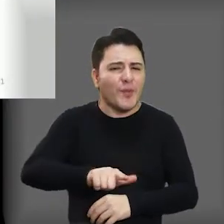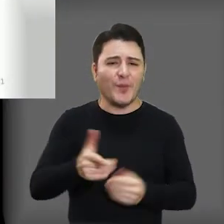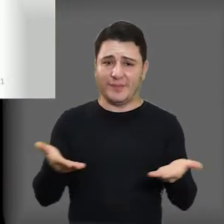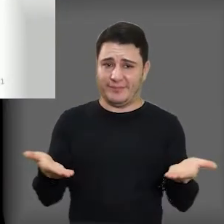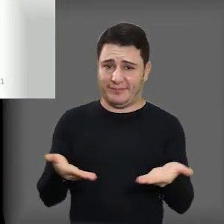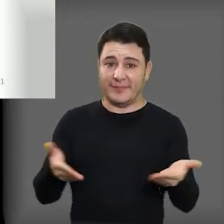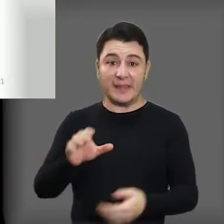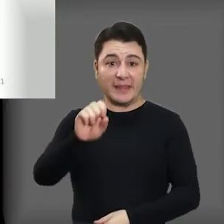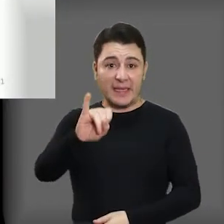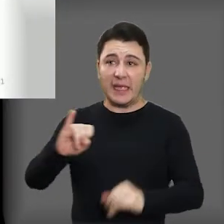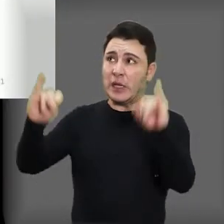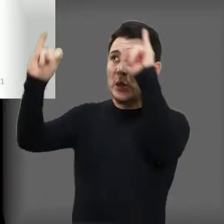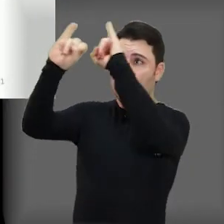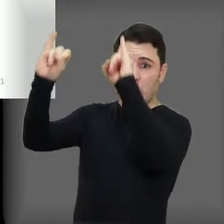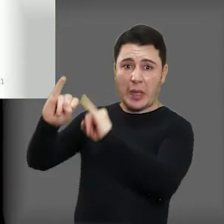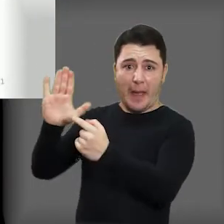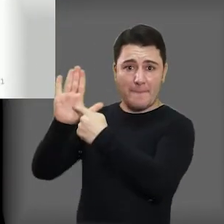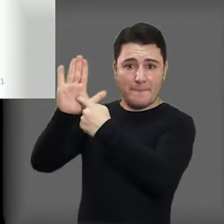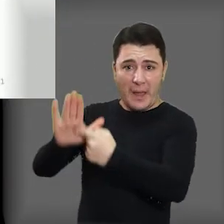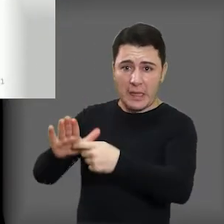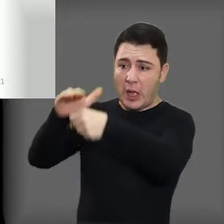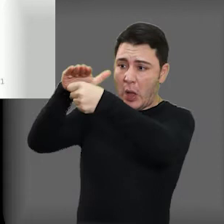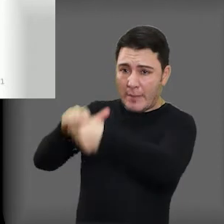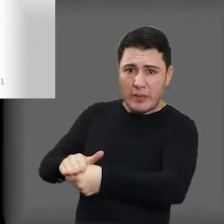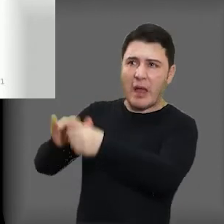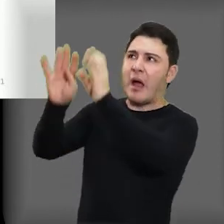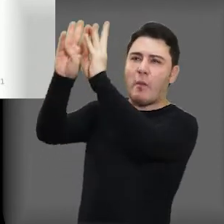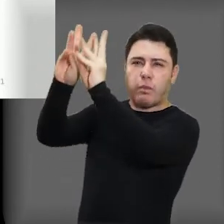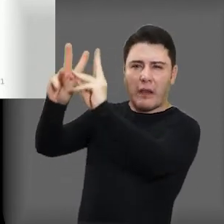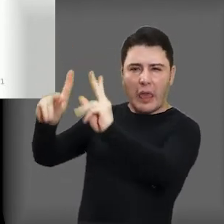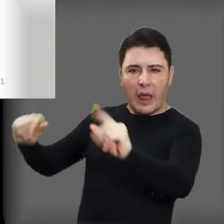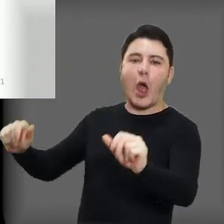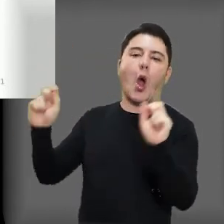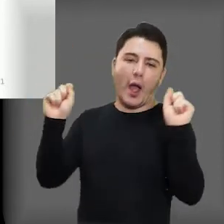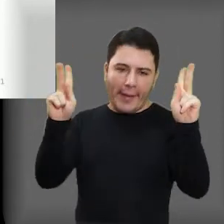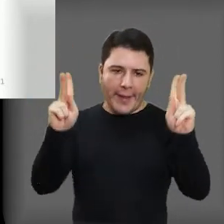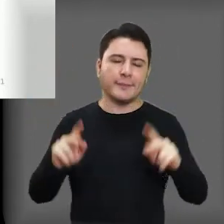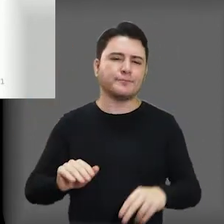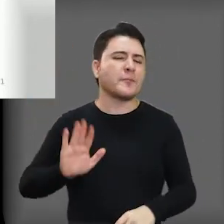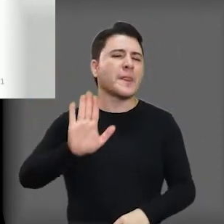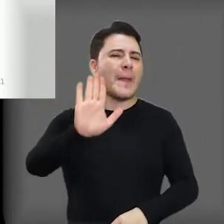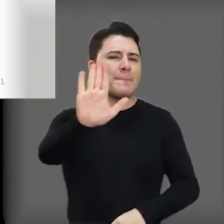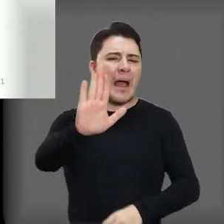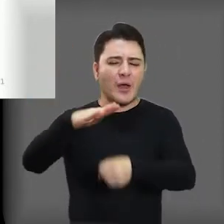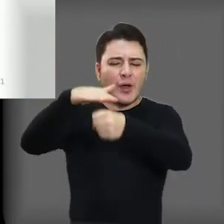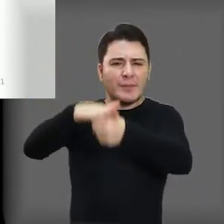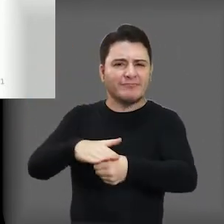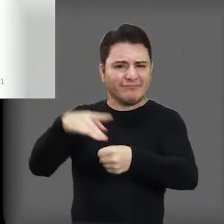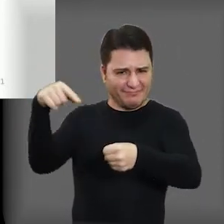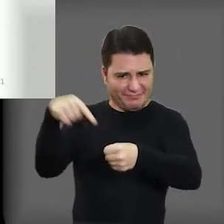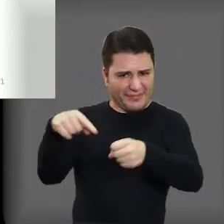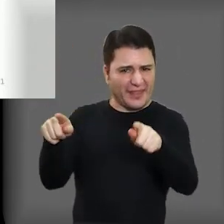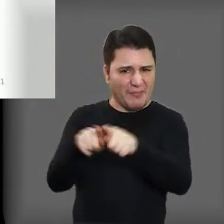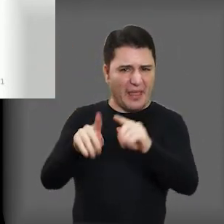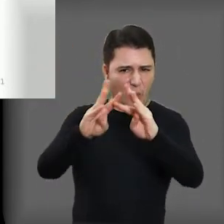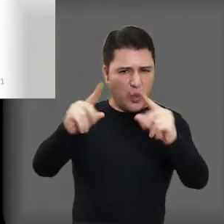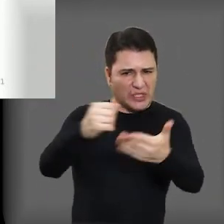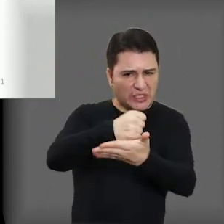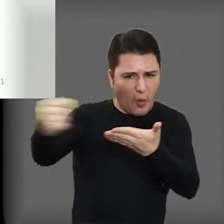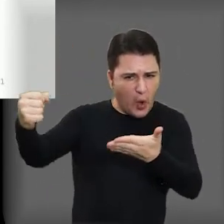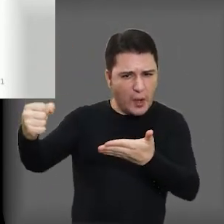pergunta que se coloca é, ao destruir aquele símbolo de opressão, a opressão vai estar